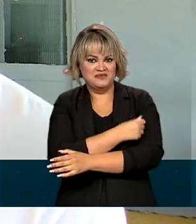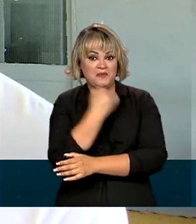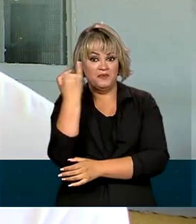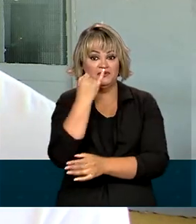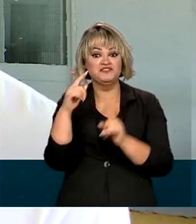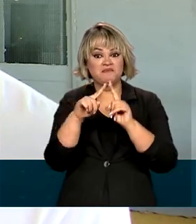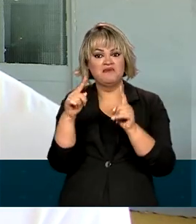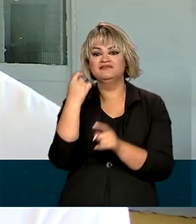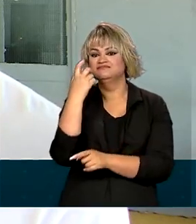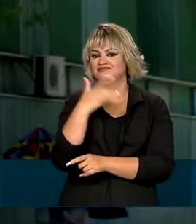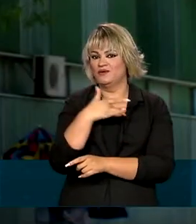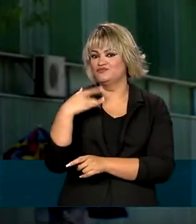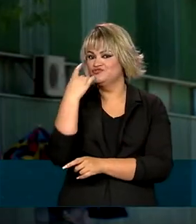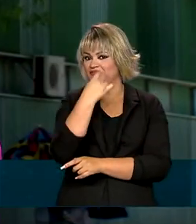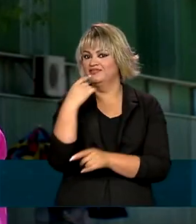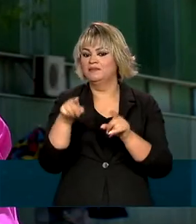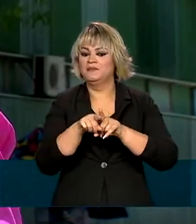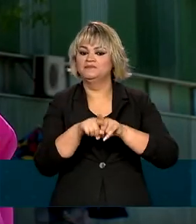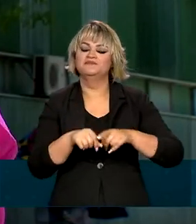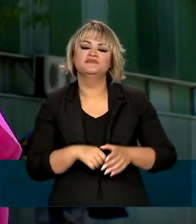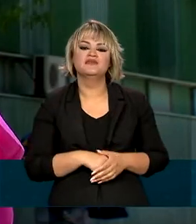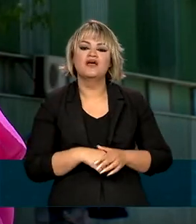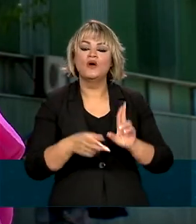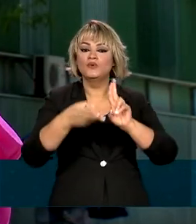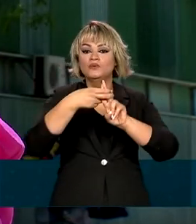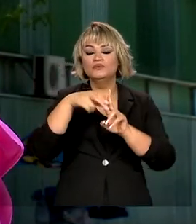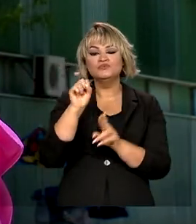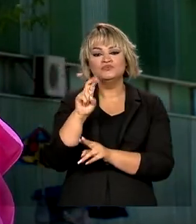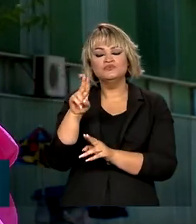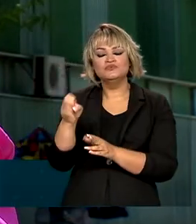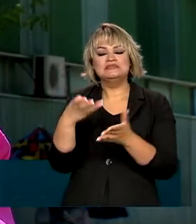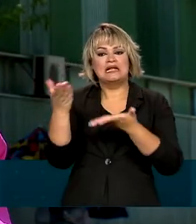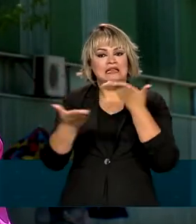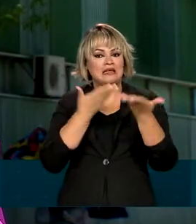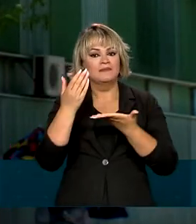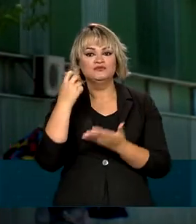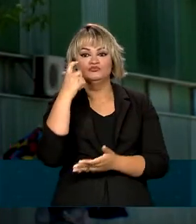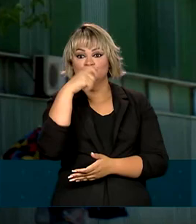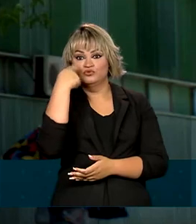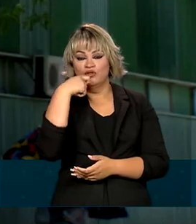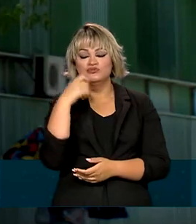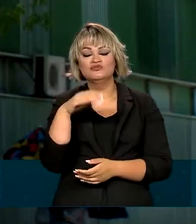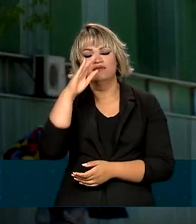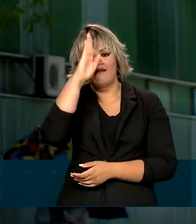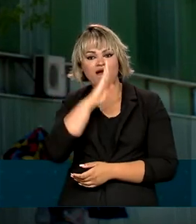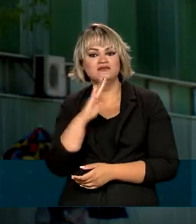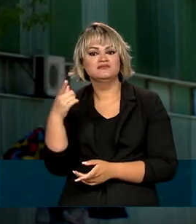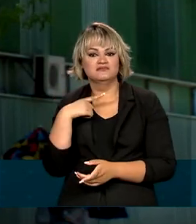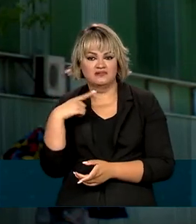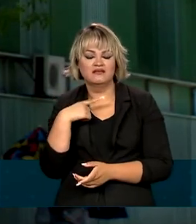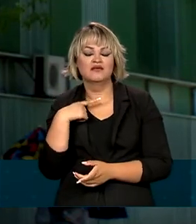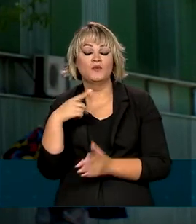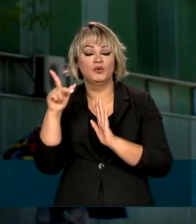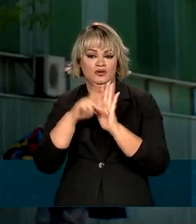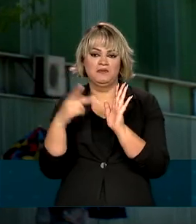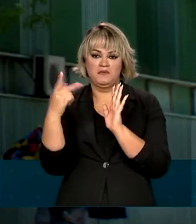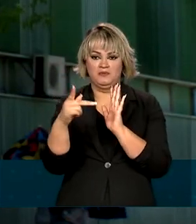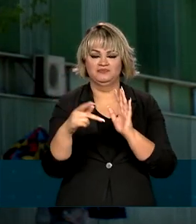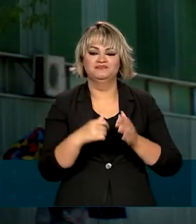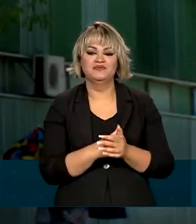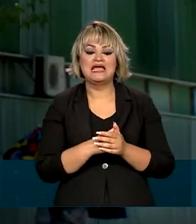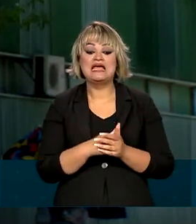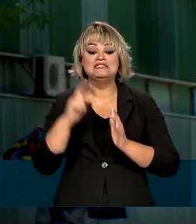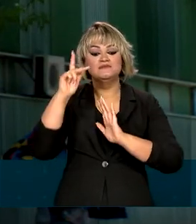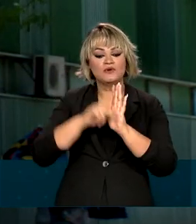mas também com a saúde dental dele. O SUS oferece tratamento odontológico de graça por meio do Brasil Sorridente. O